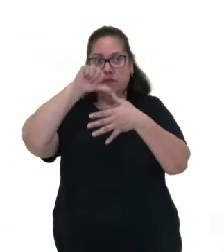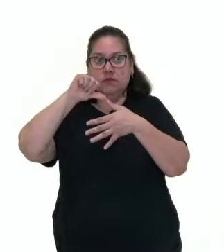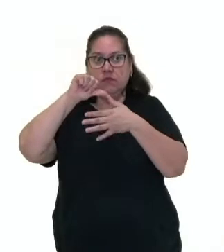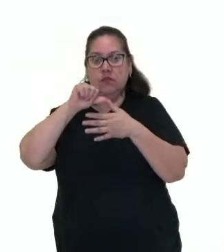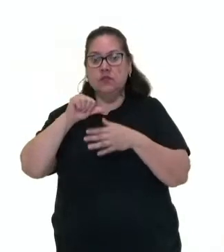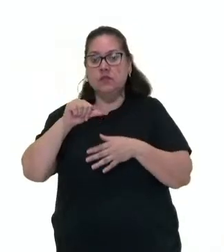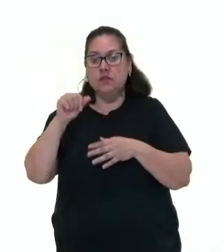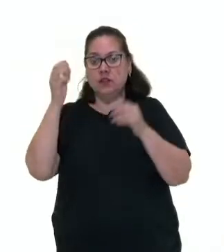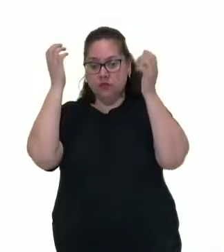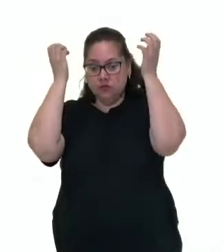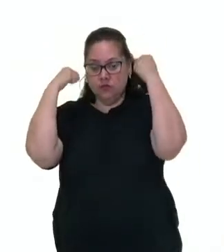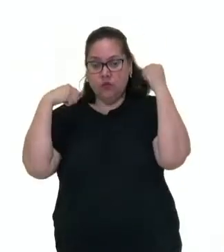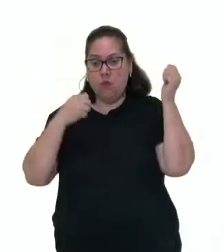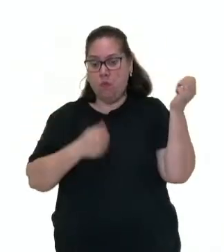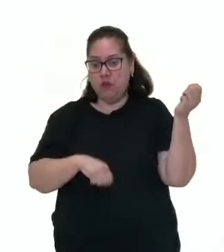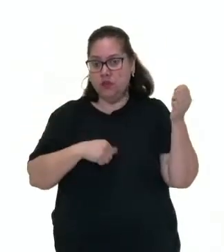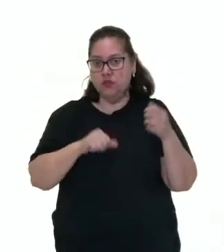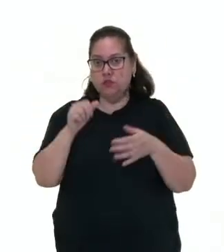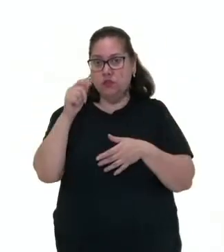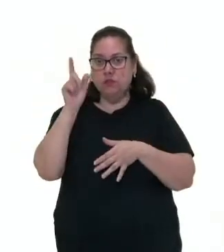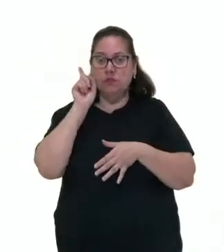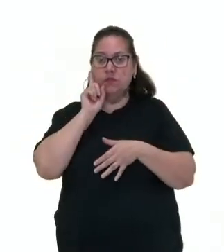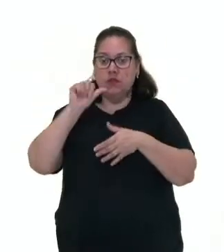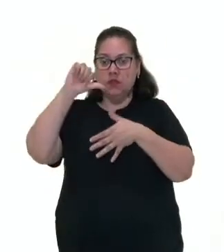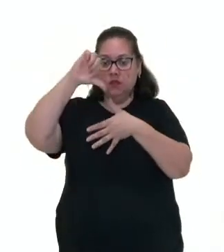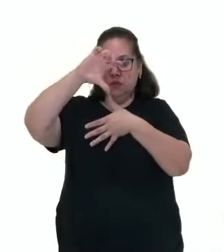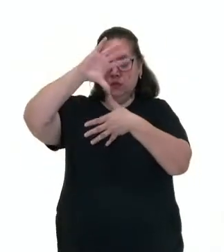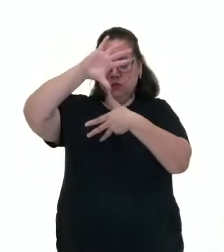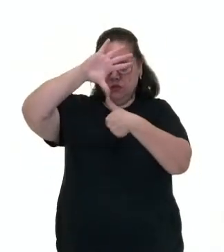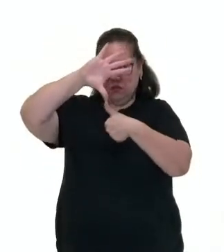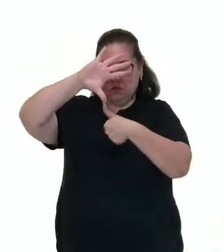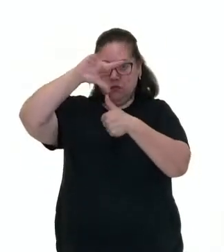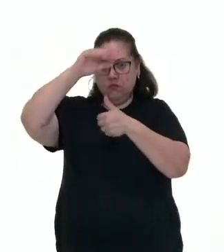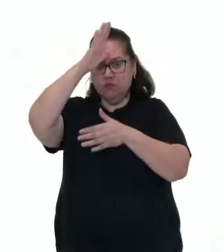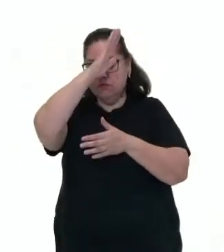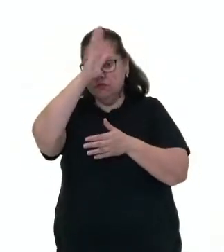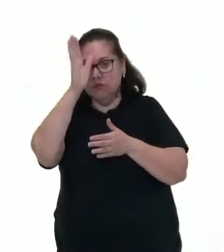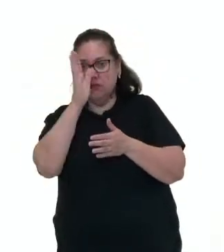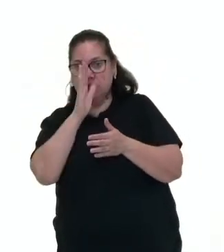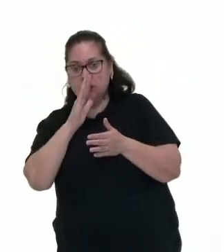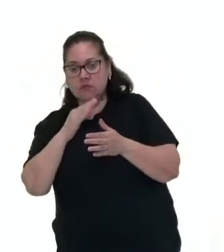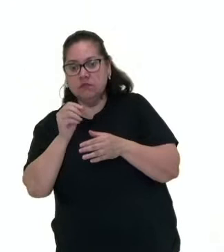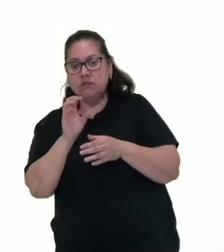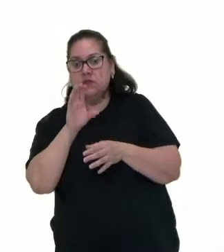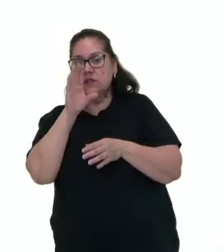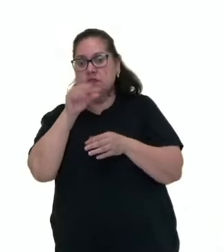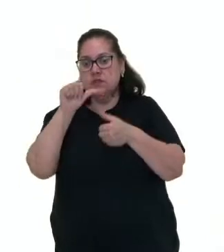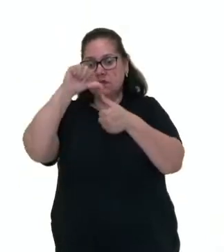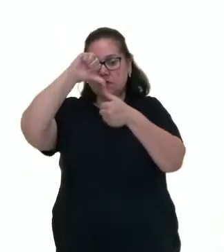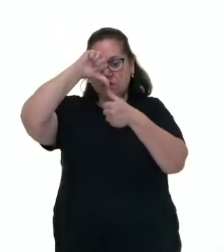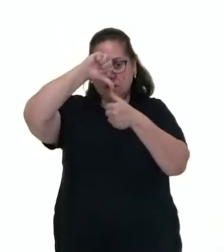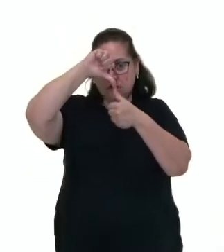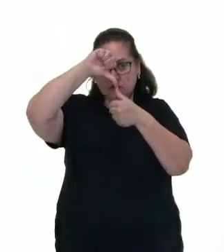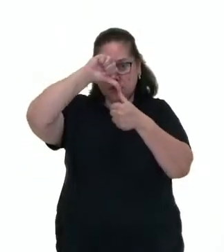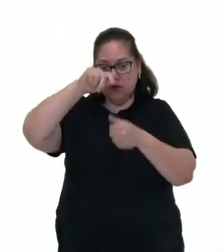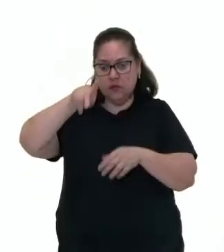desde o México na América do Norte, passando pelas repúblicas da América Central e os países aqui da América